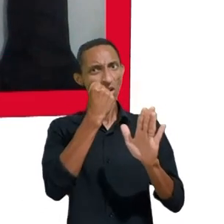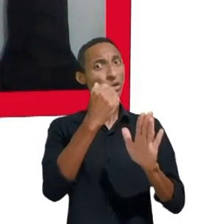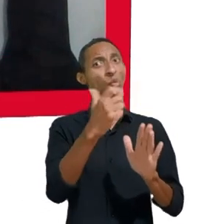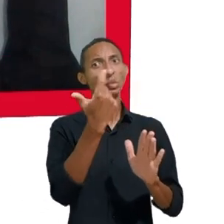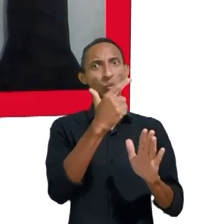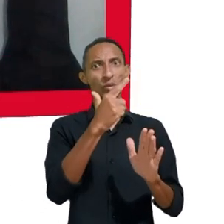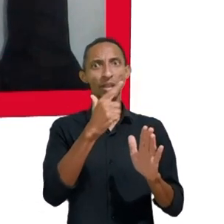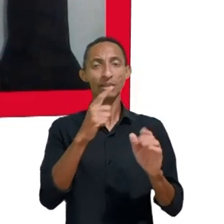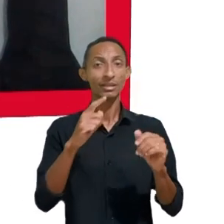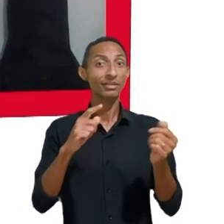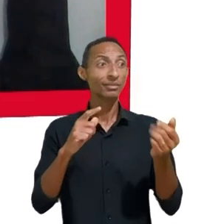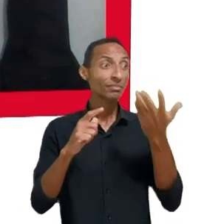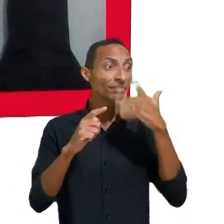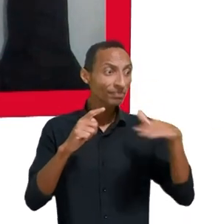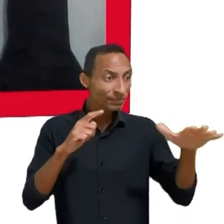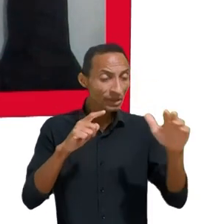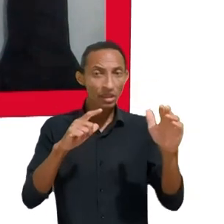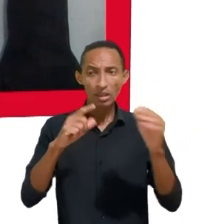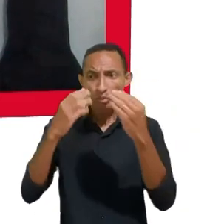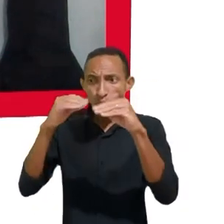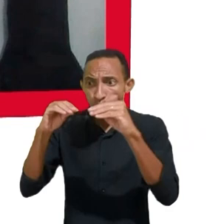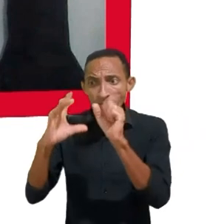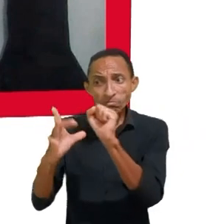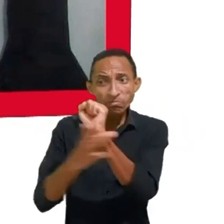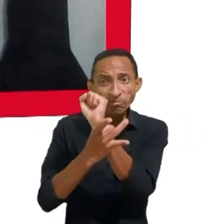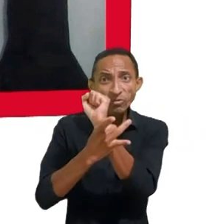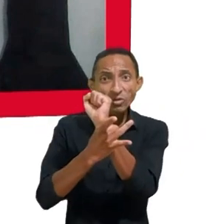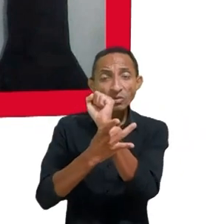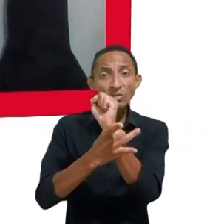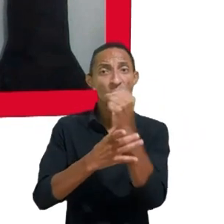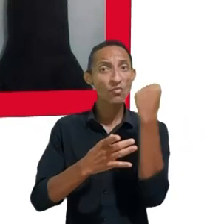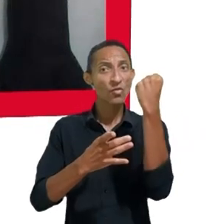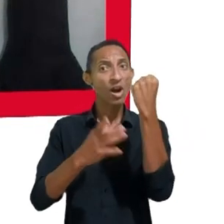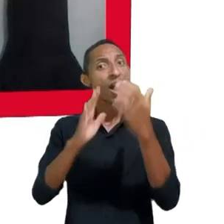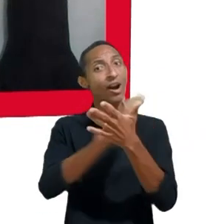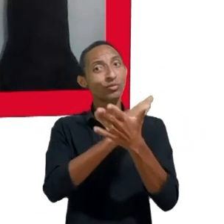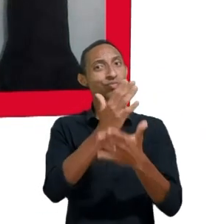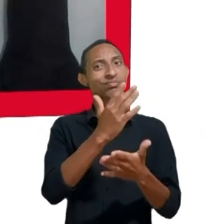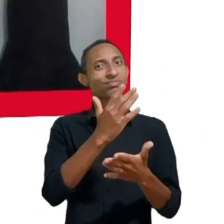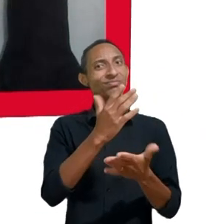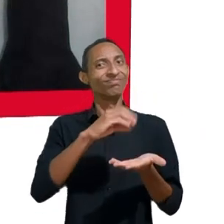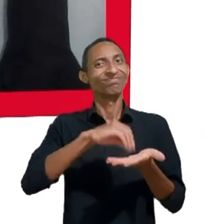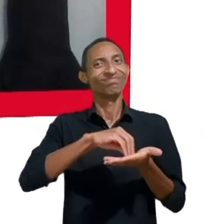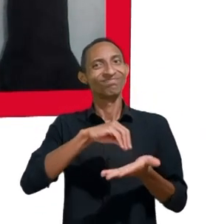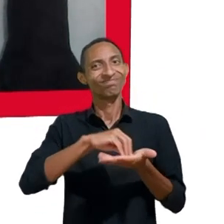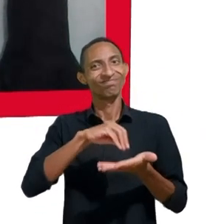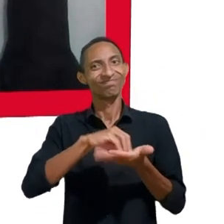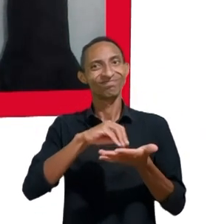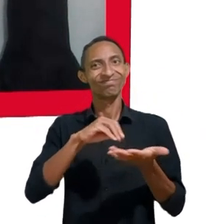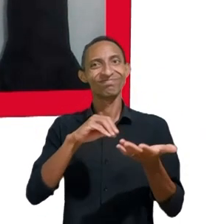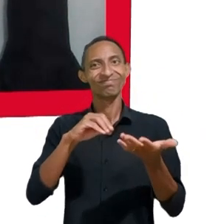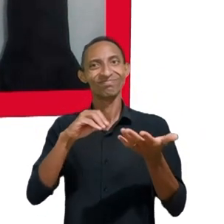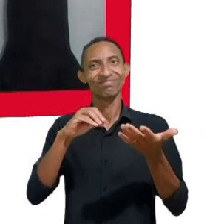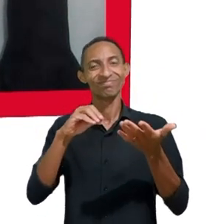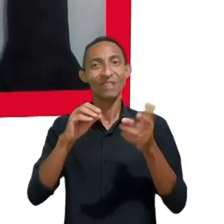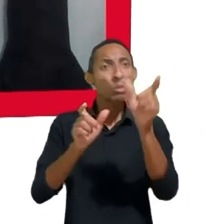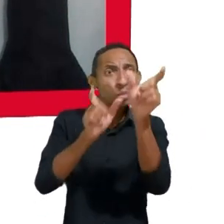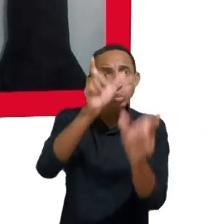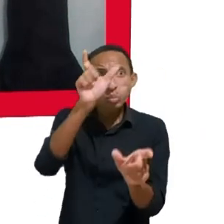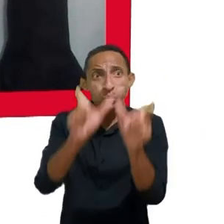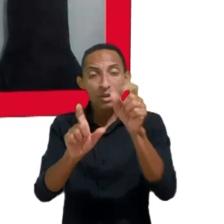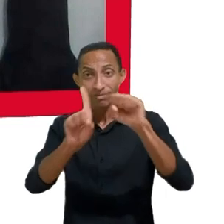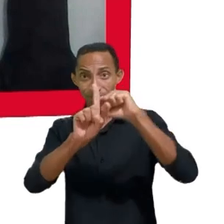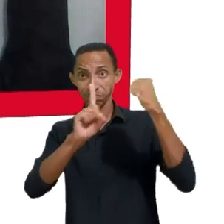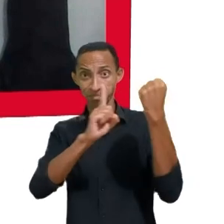de pressão e de sanção e uma sociedade civil ainda um pouco não atenta a esse tópico e o